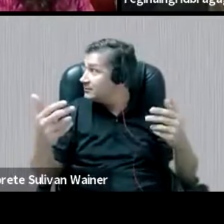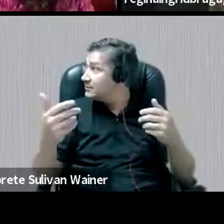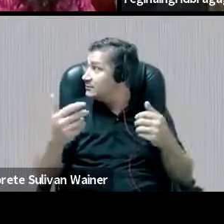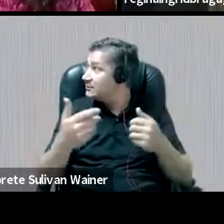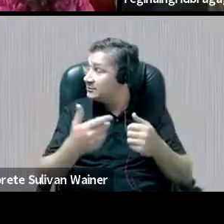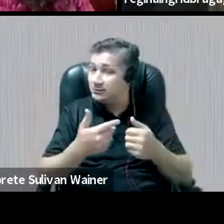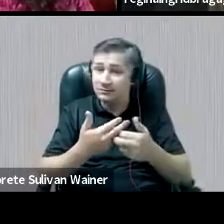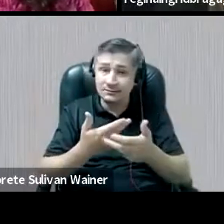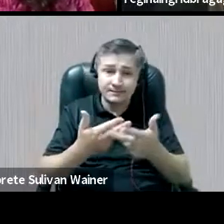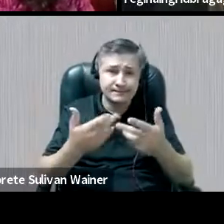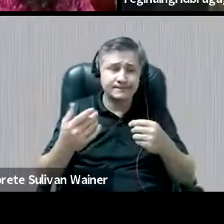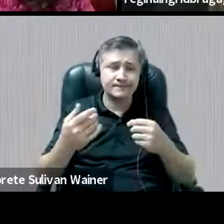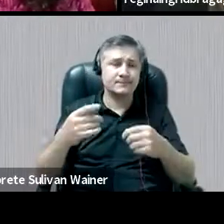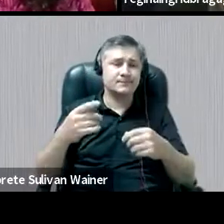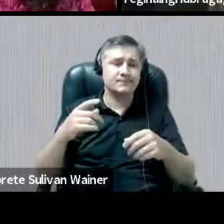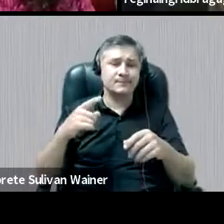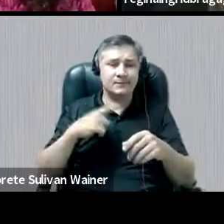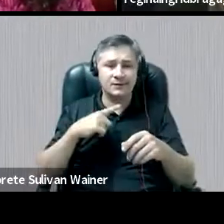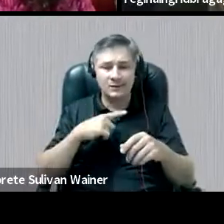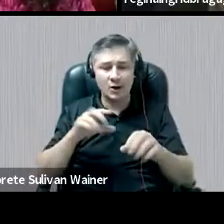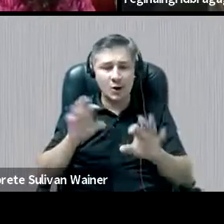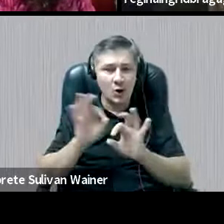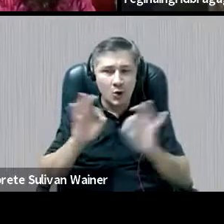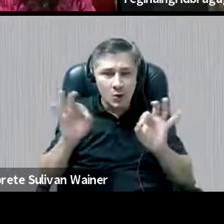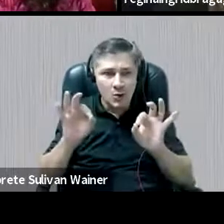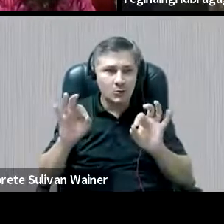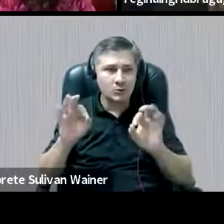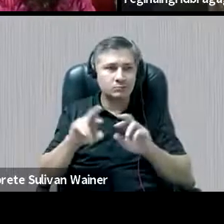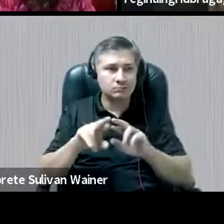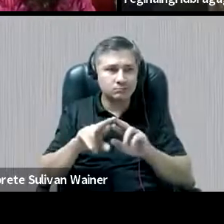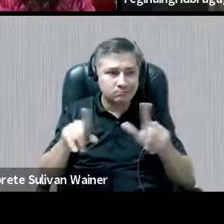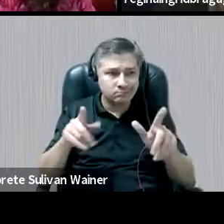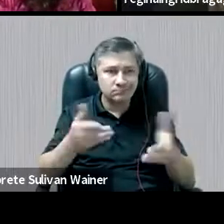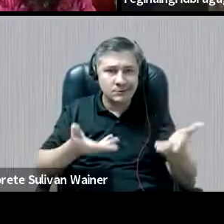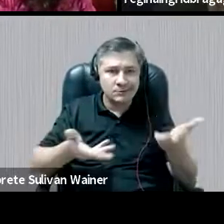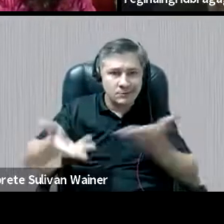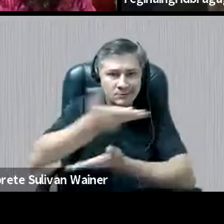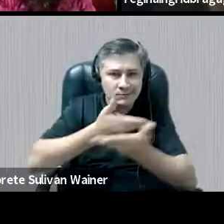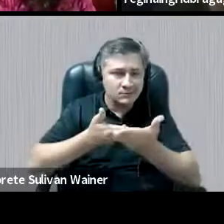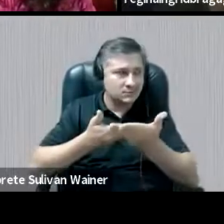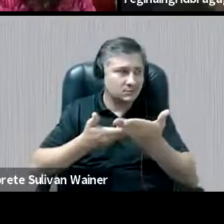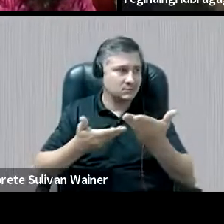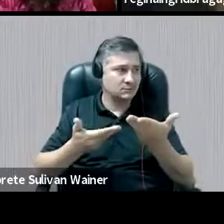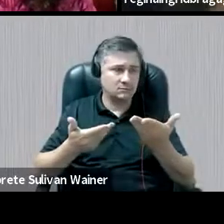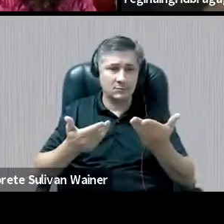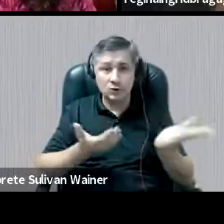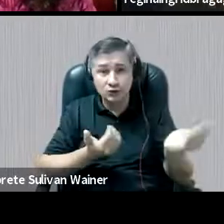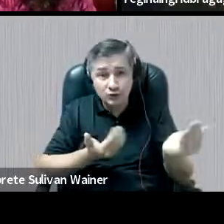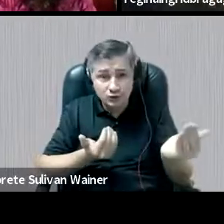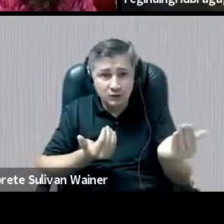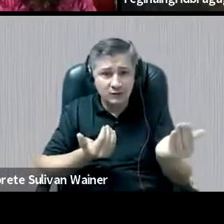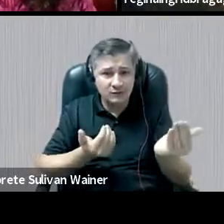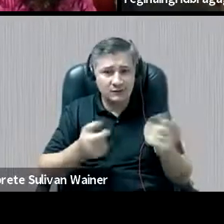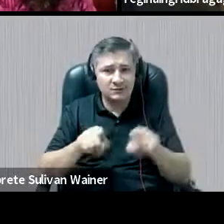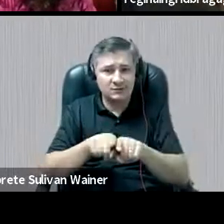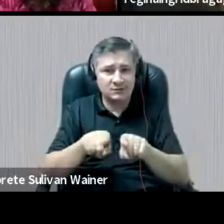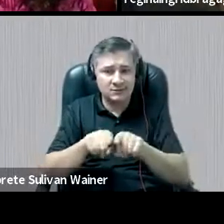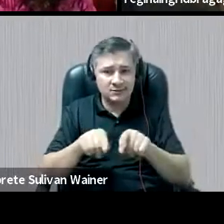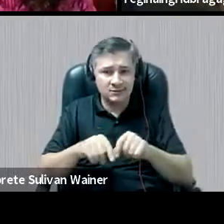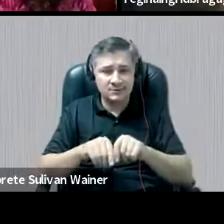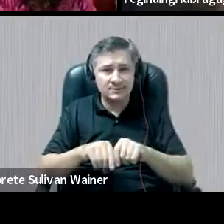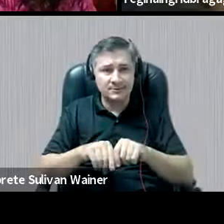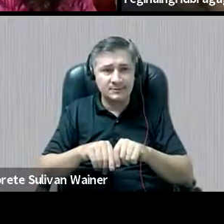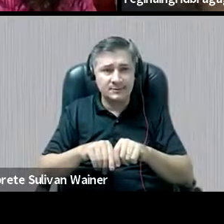adolescentes, a partir da ótica, né? Claro, com muita, com mediação, mas da ótica dos adolescentes, né? Então,